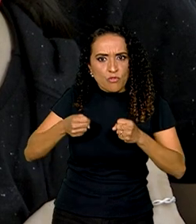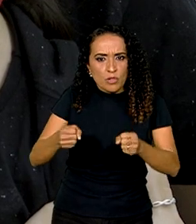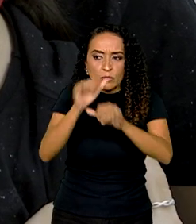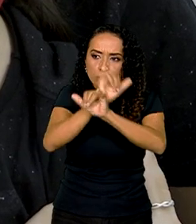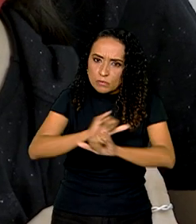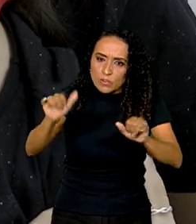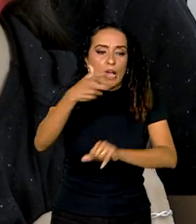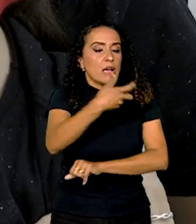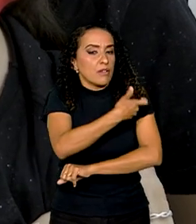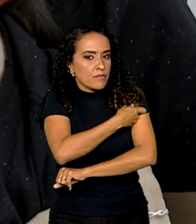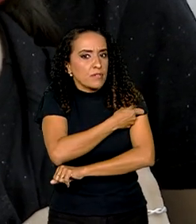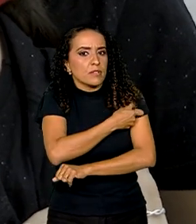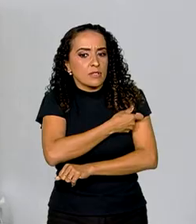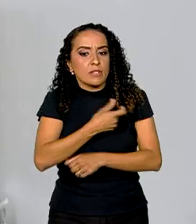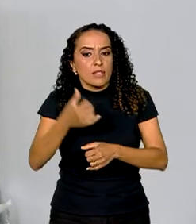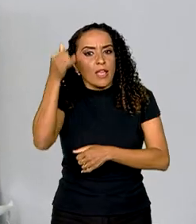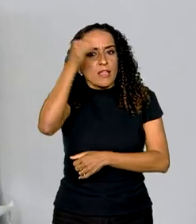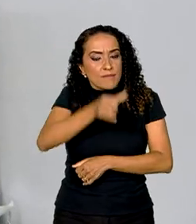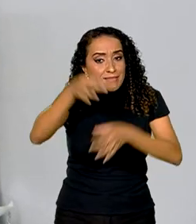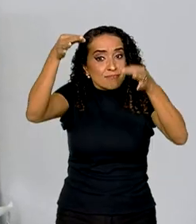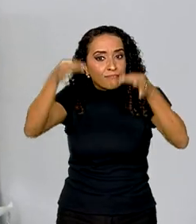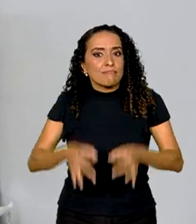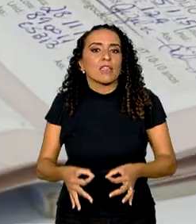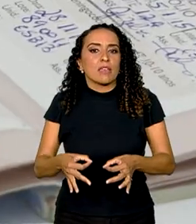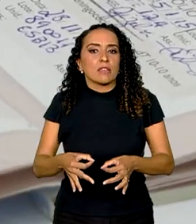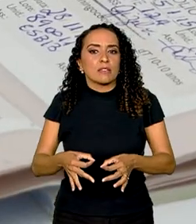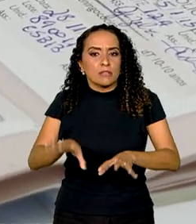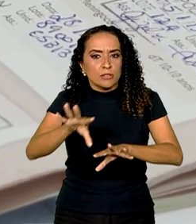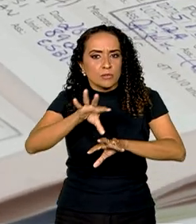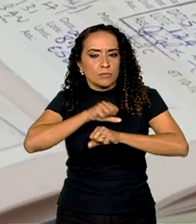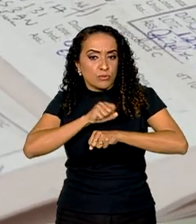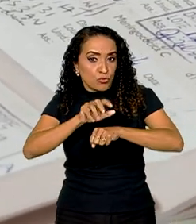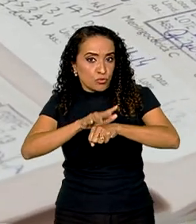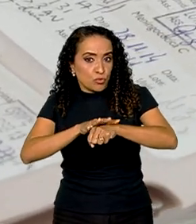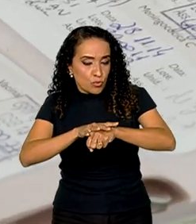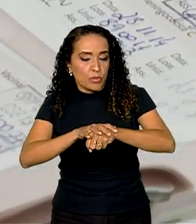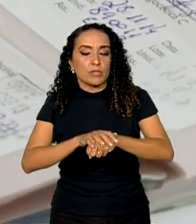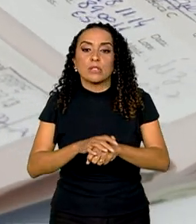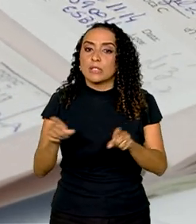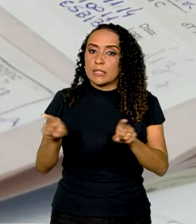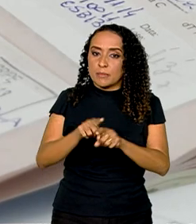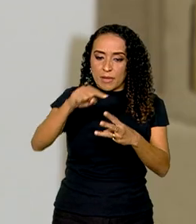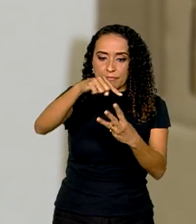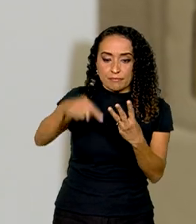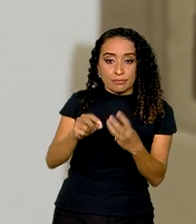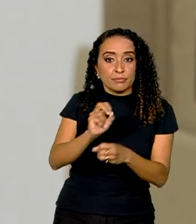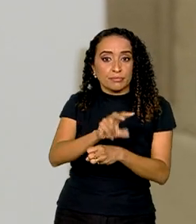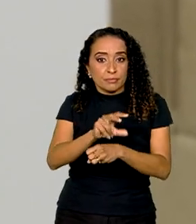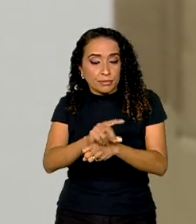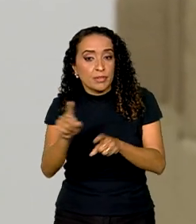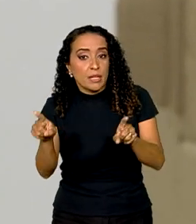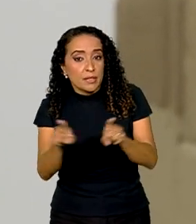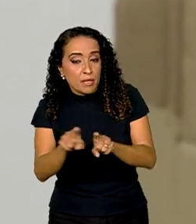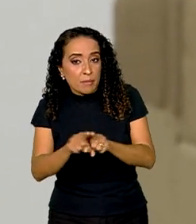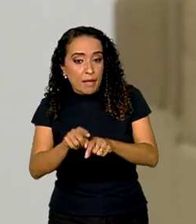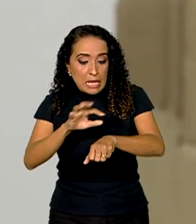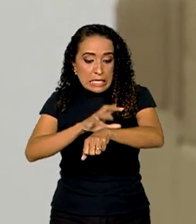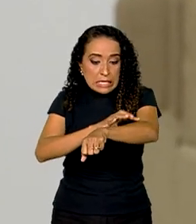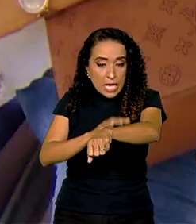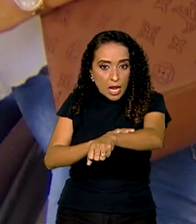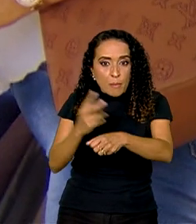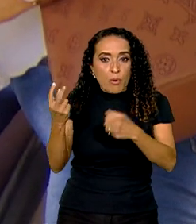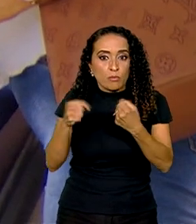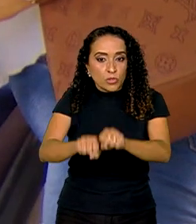que as vacinas previnem de forma eficaz a infecção de doenças. E a tríplice viral, que além do sarampo, protege